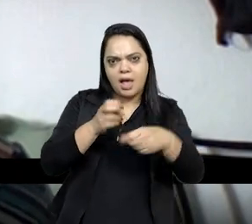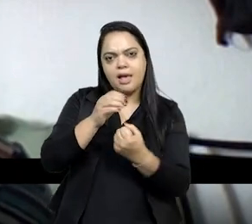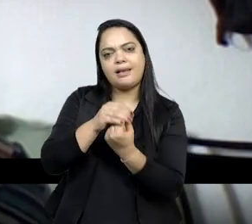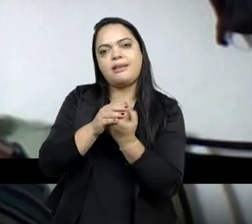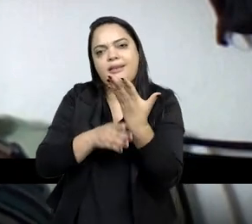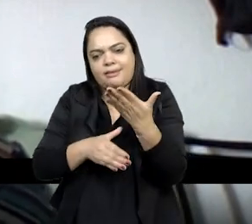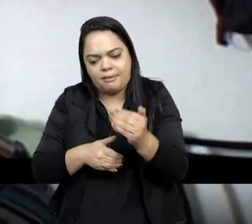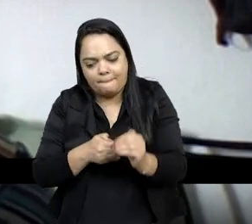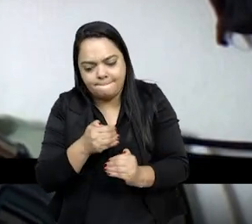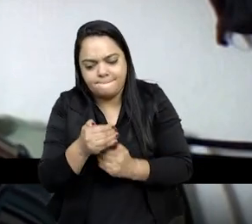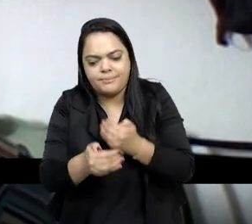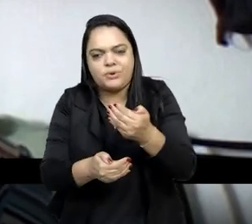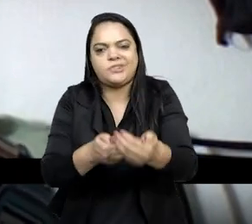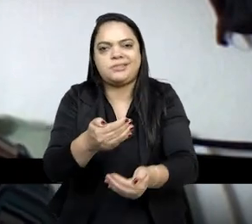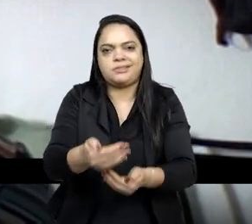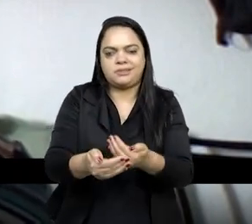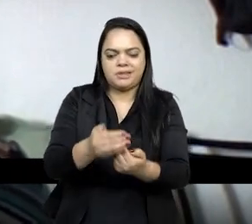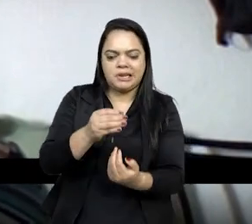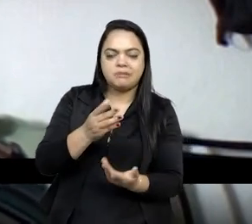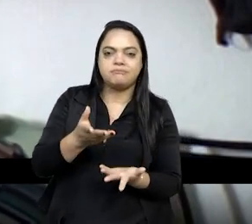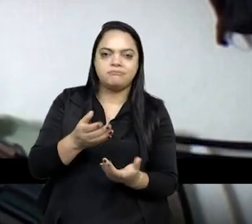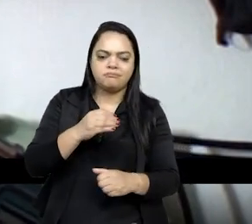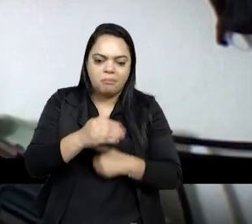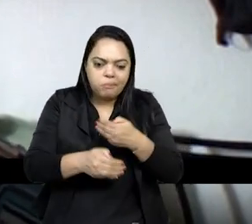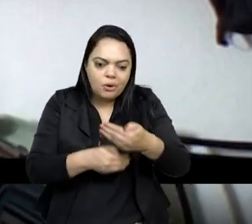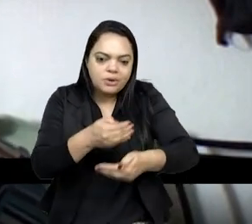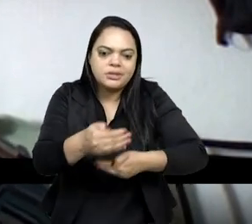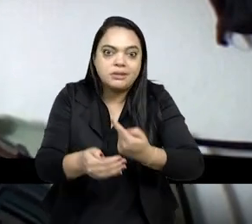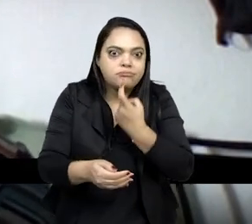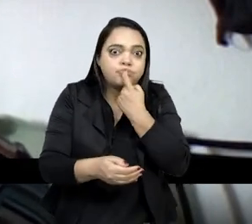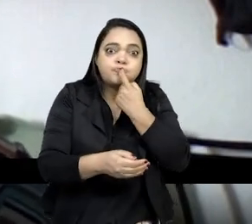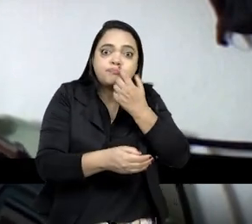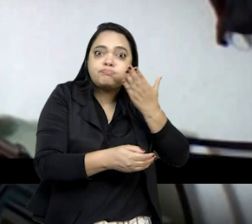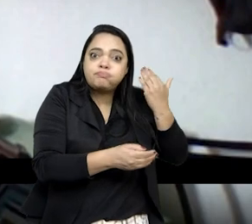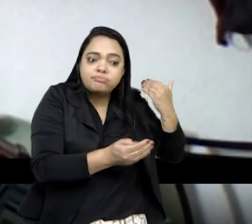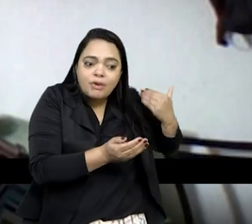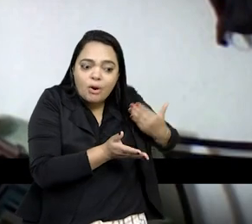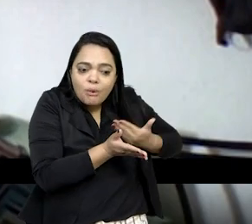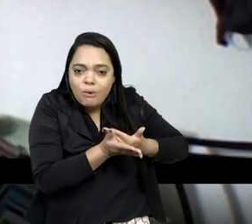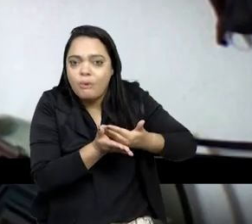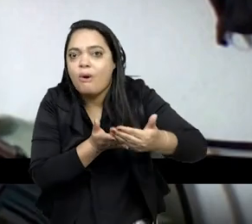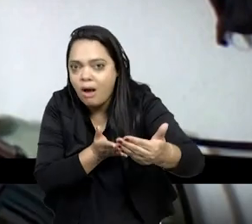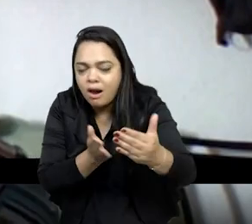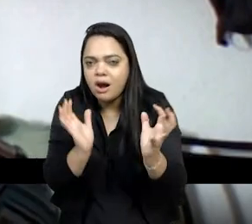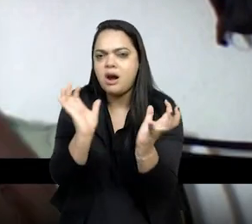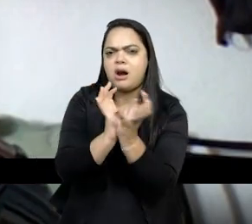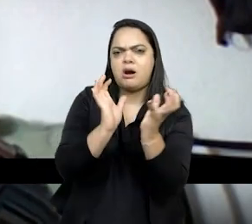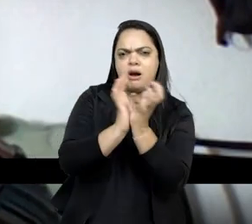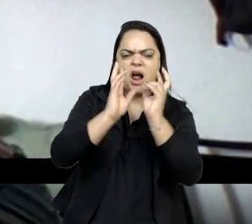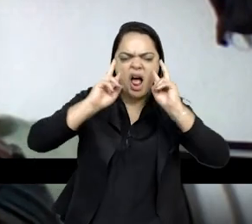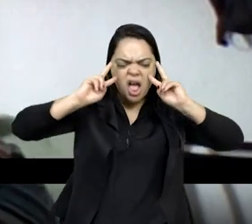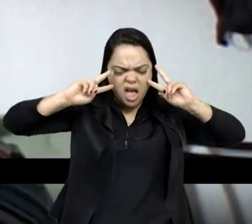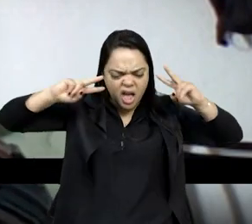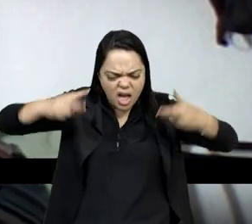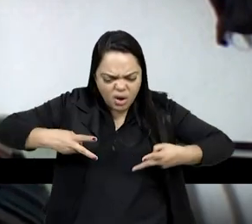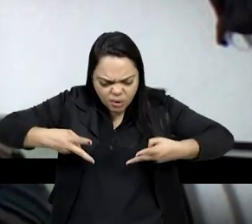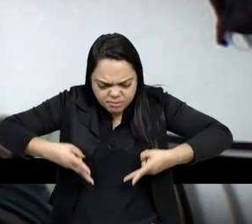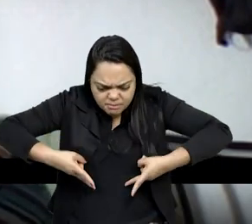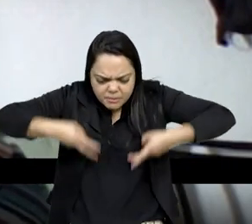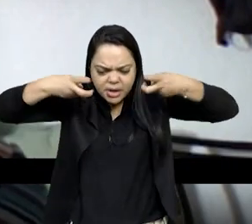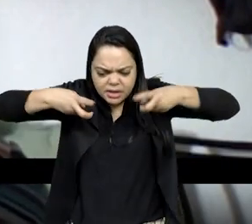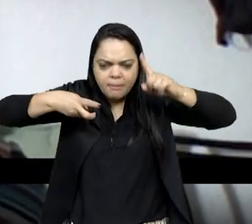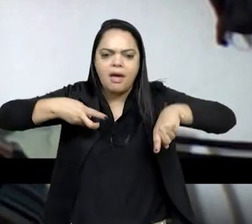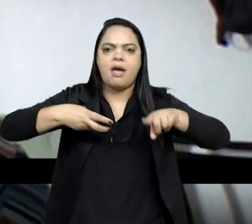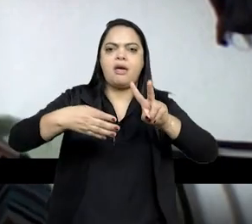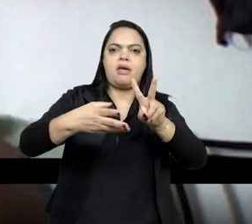processos, né, processos muitas vezes recentes. Então, a gente tem grupos que se reconheceram como indígenas